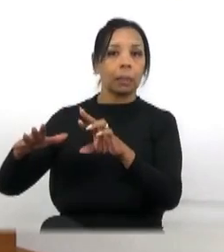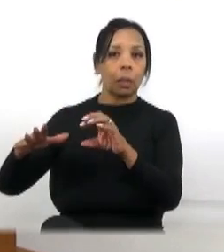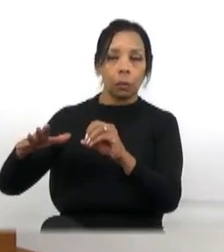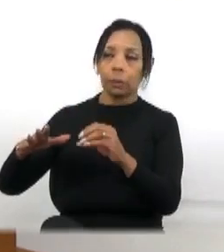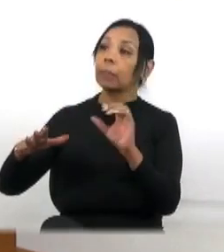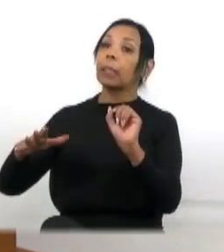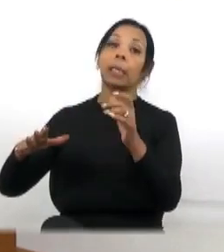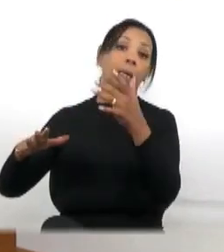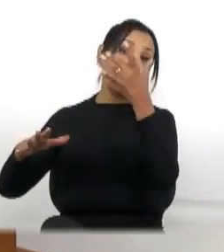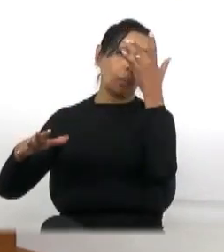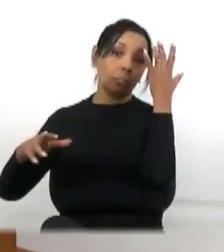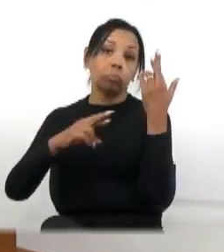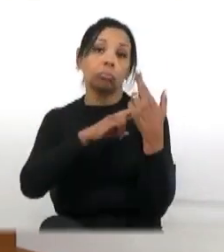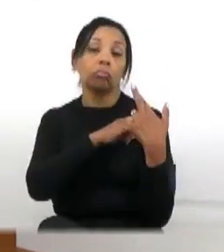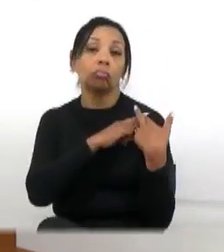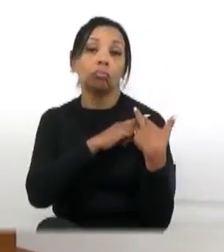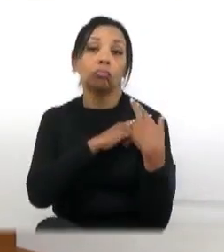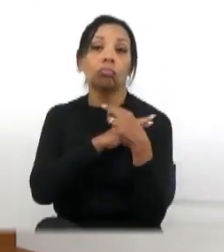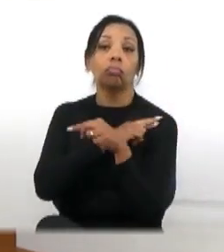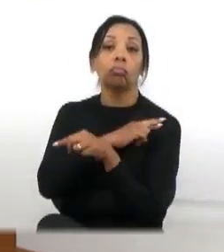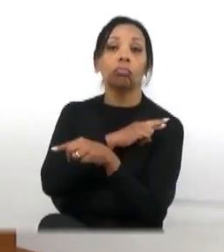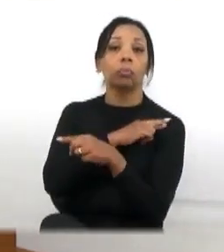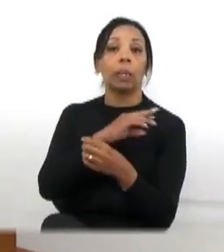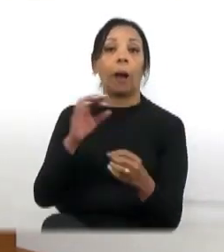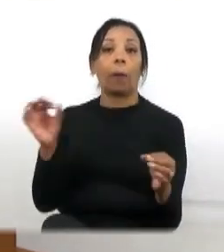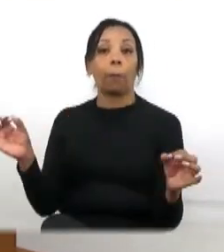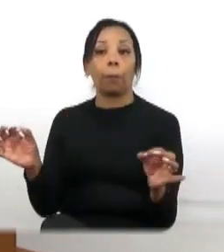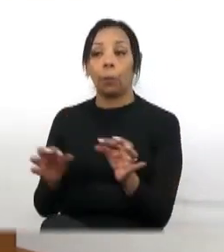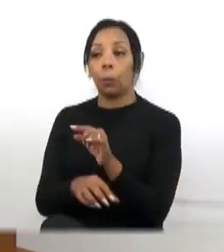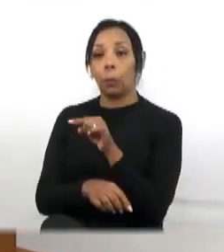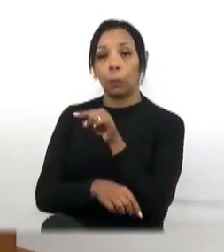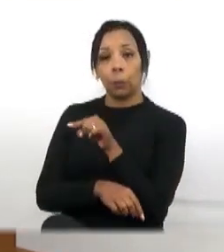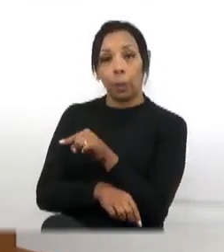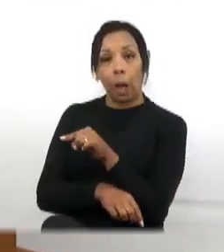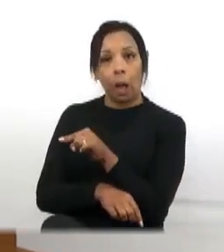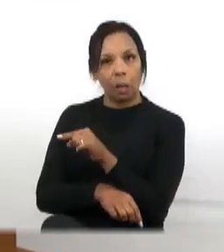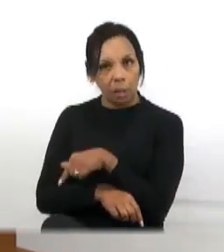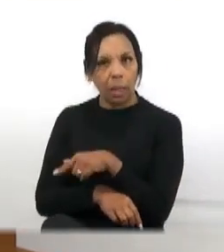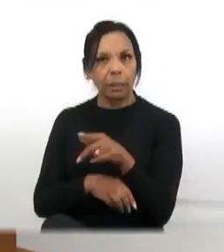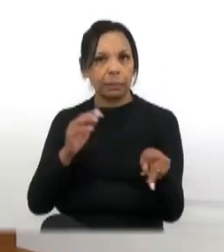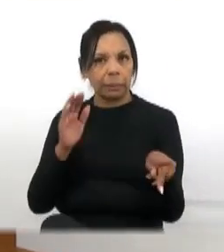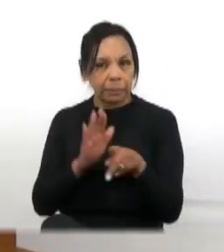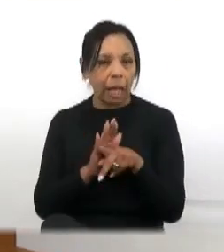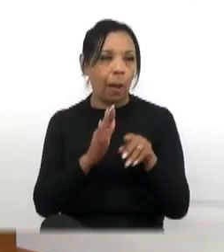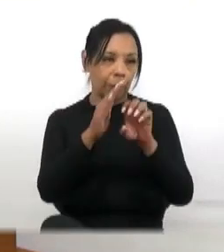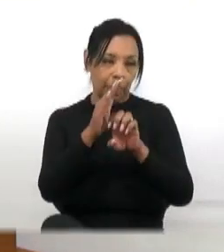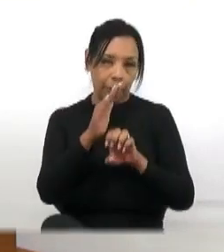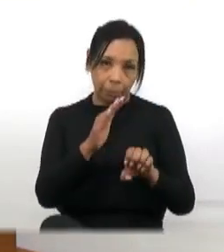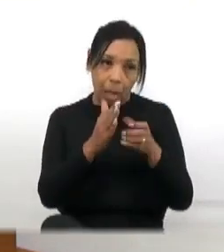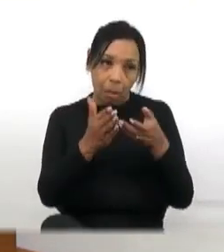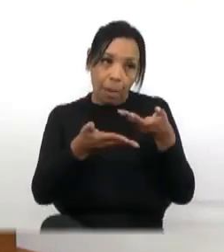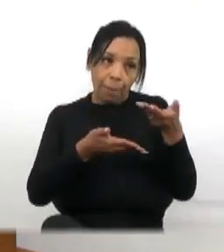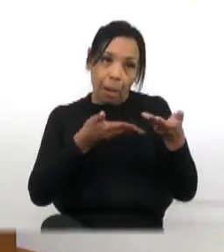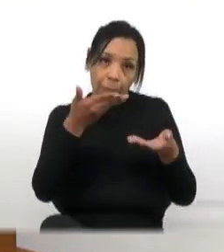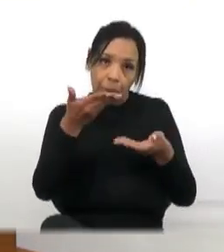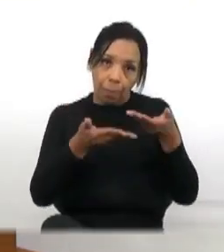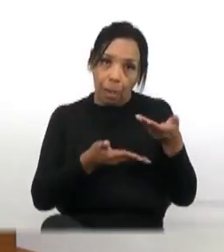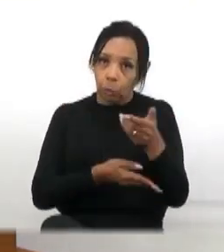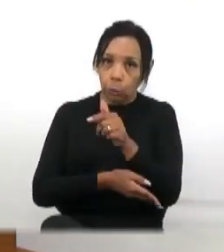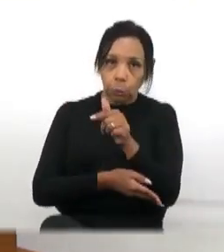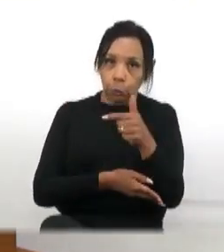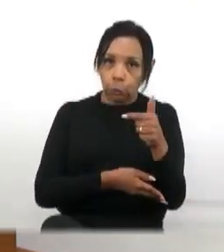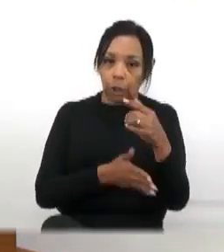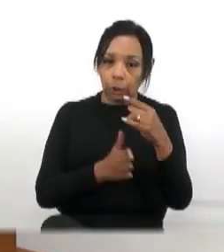foi o responsável pelo aterro clandestino, permite que as empresas que prestam serviço para ela não tenham a documentação